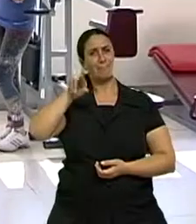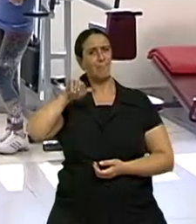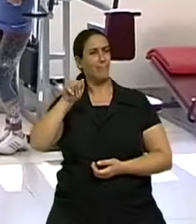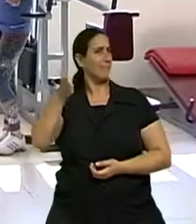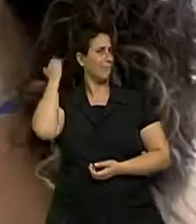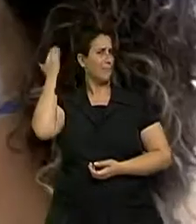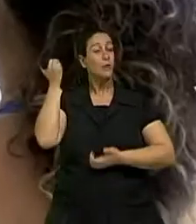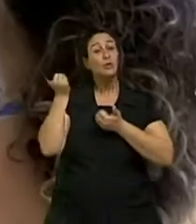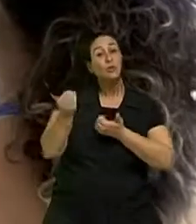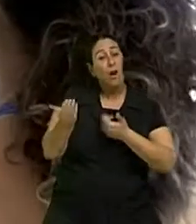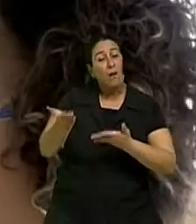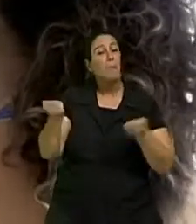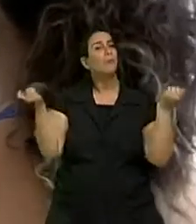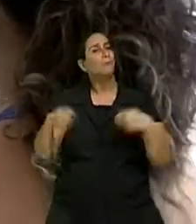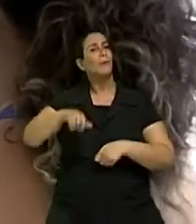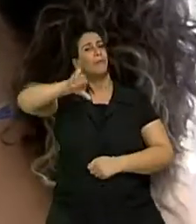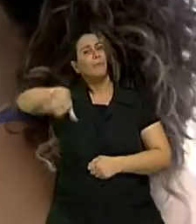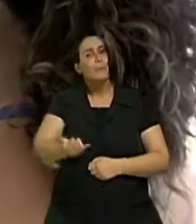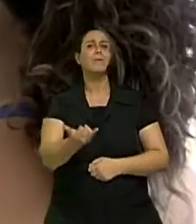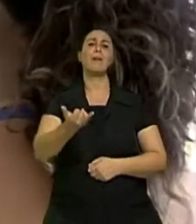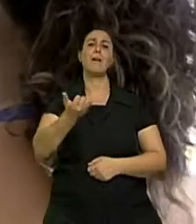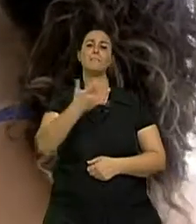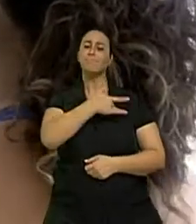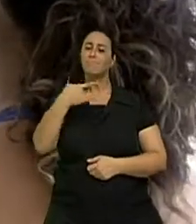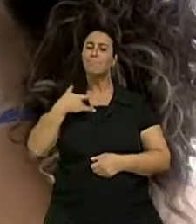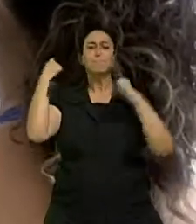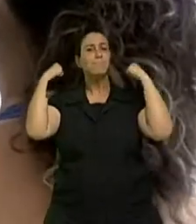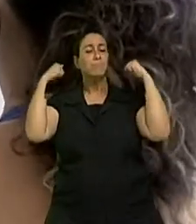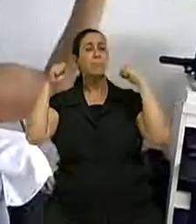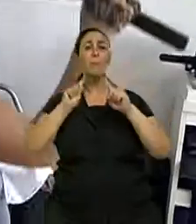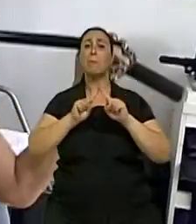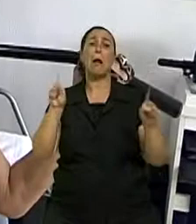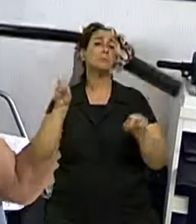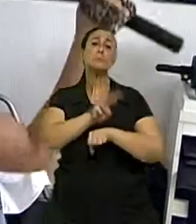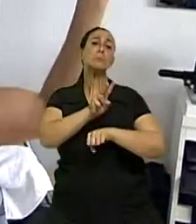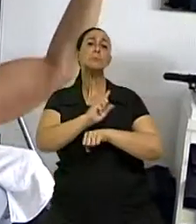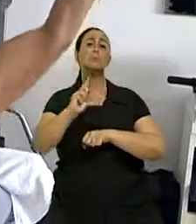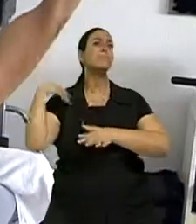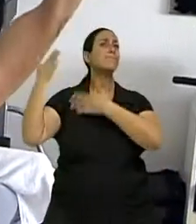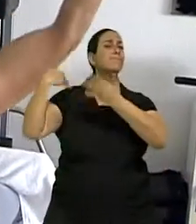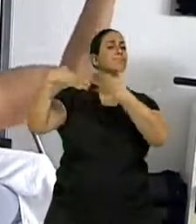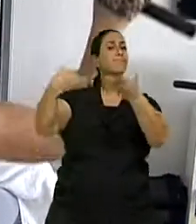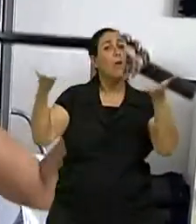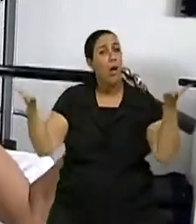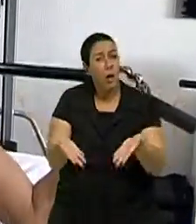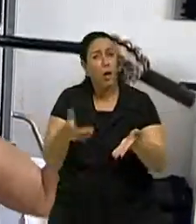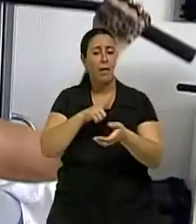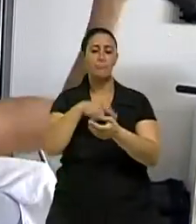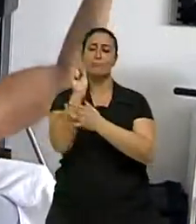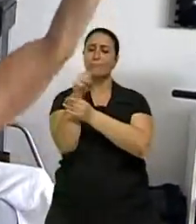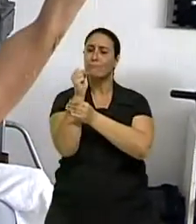ainda era jovem, antes de ter osteoporose. Hoje ela frequenta a academia e pratica exercícios sob orientação de uma